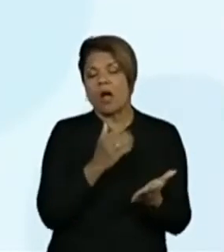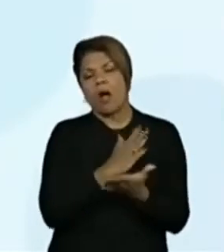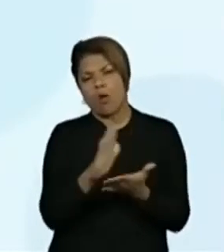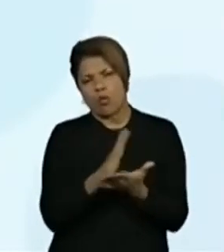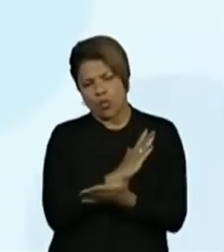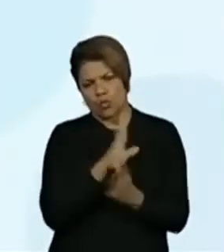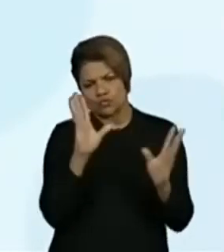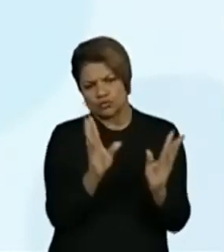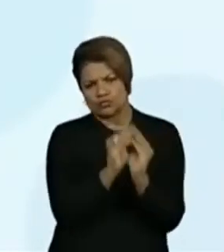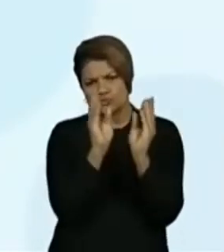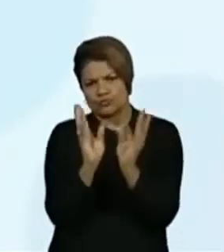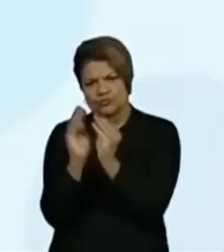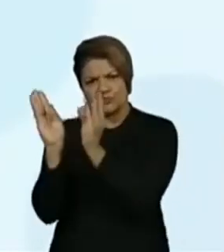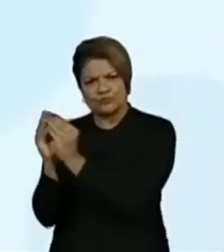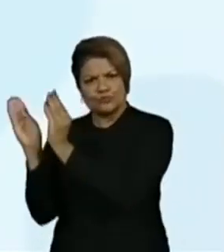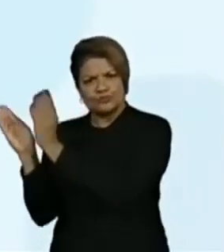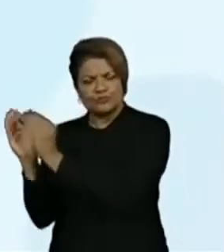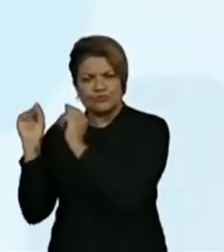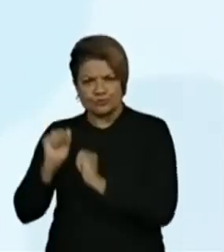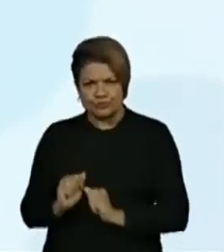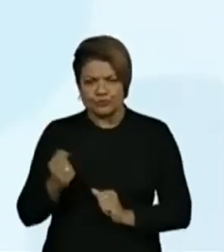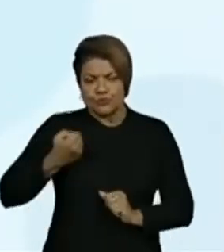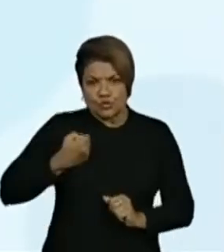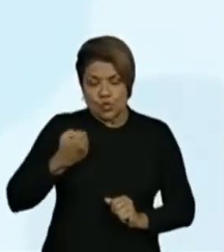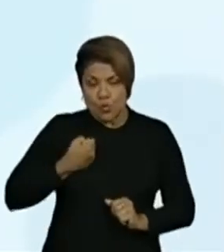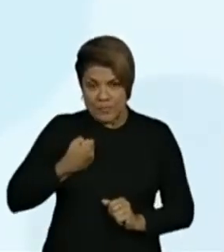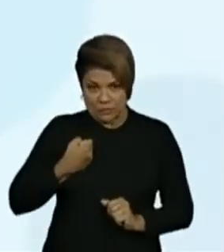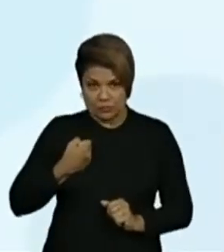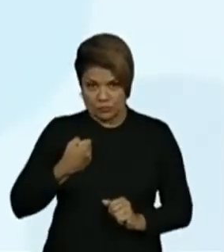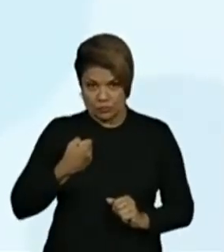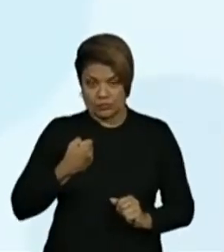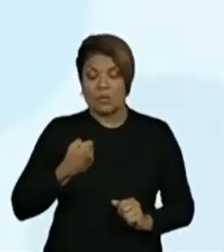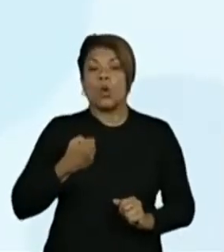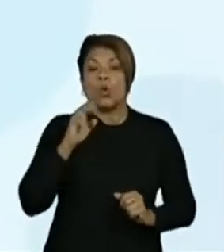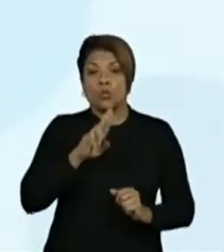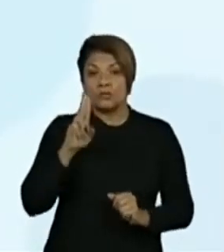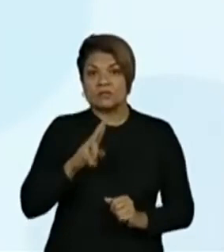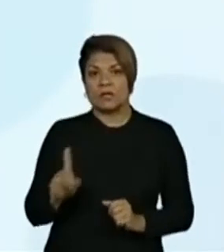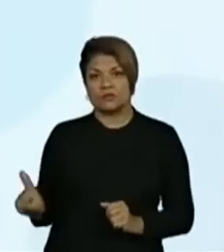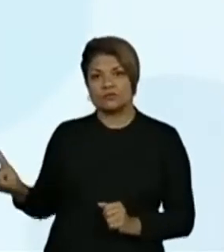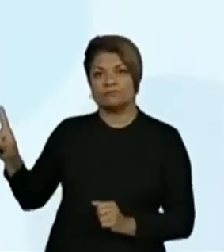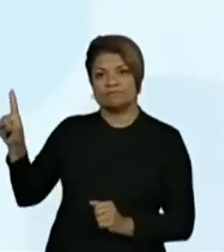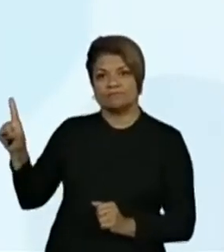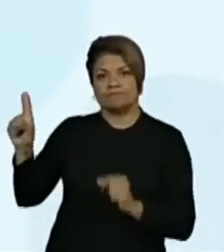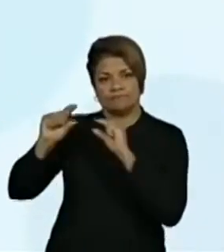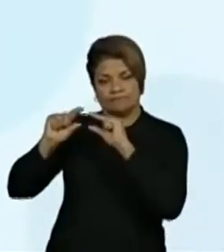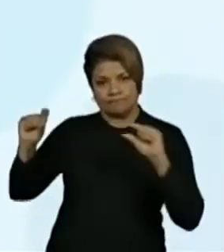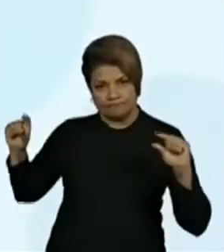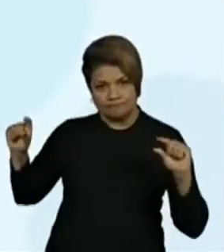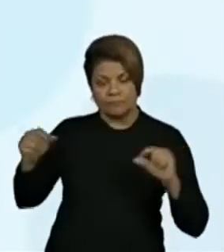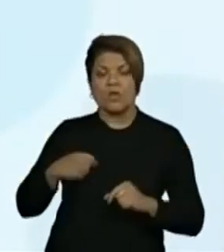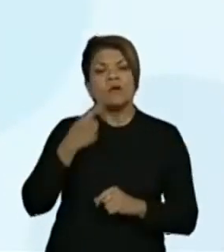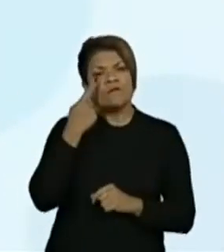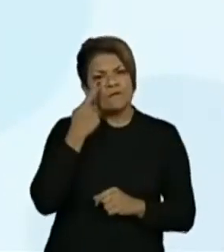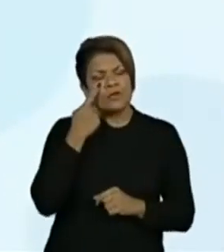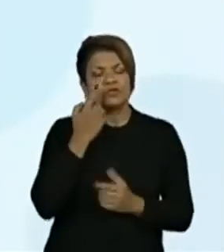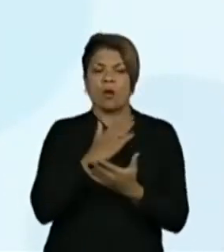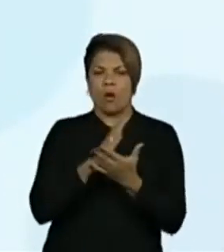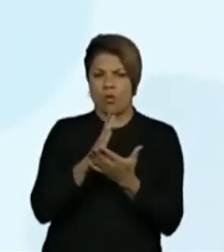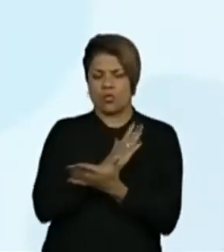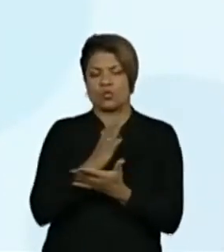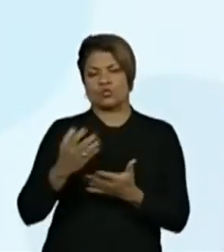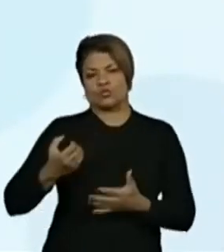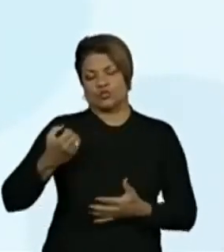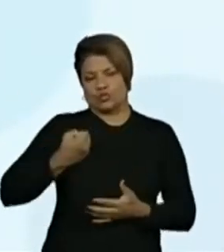mas sem repeti-los. Veja os números que alguns estudantes escreveram. Nós vamos